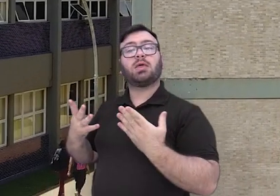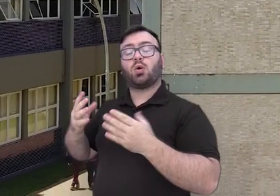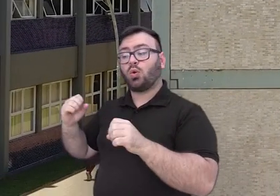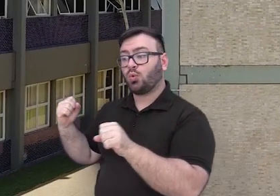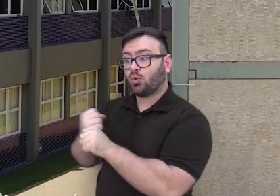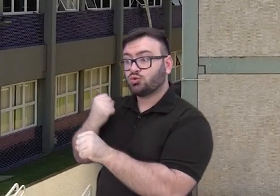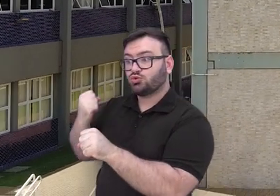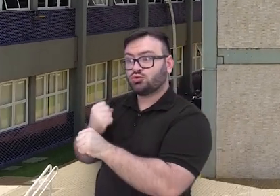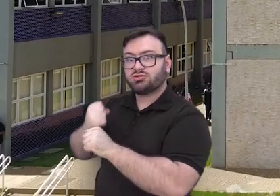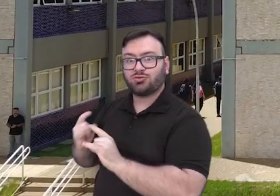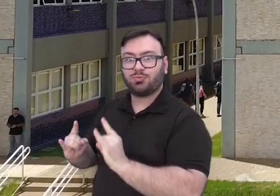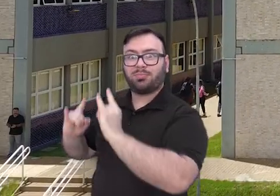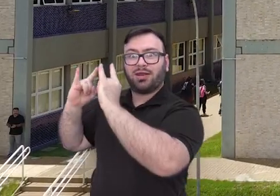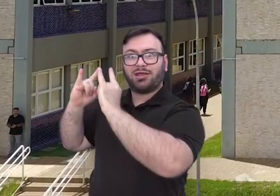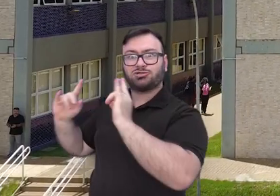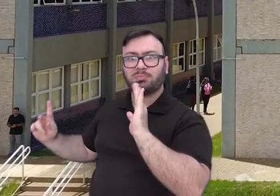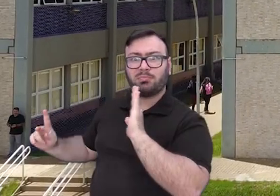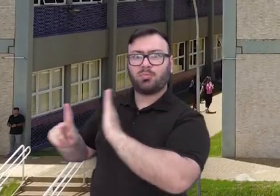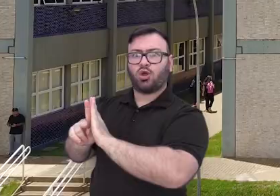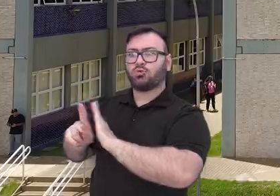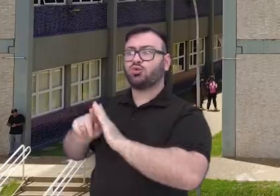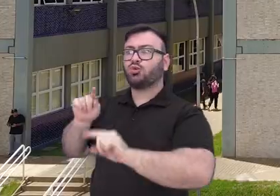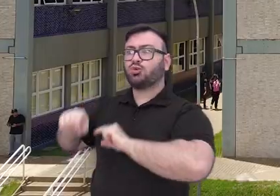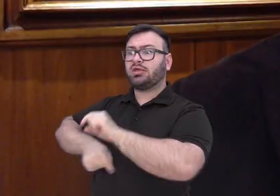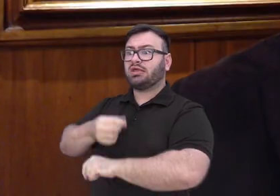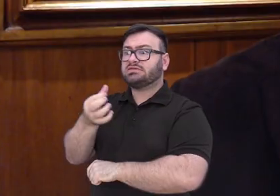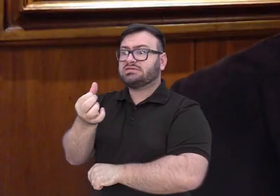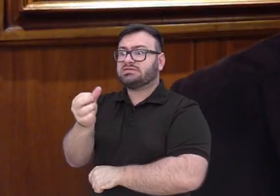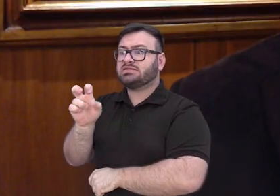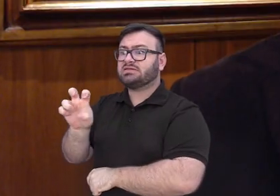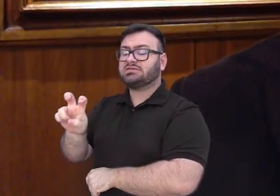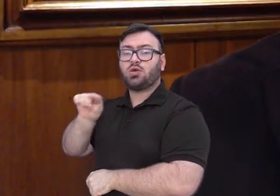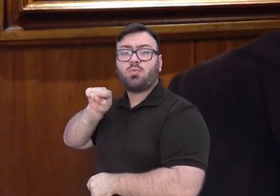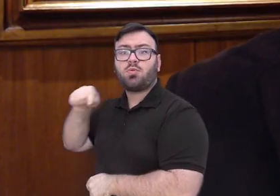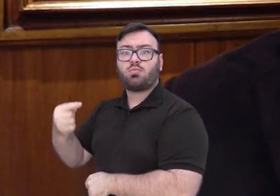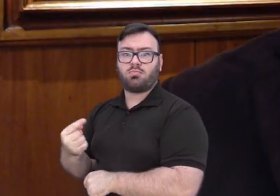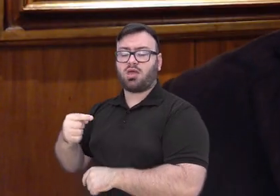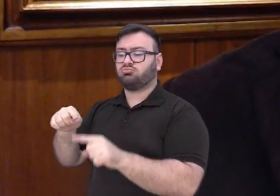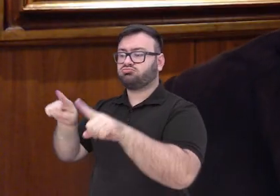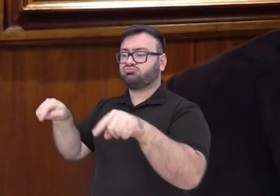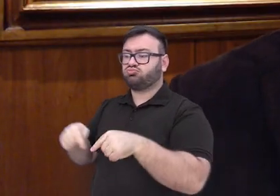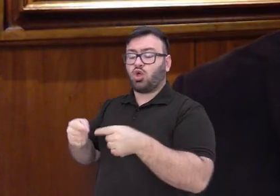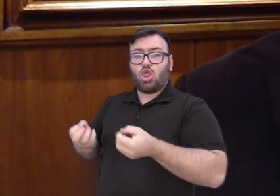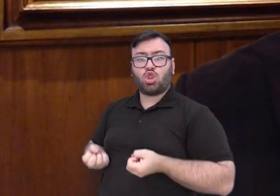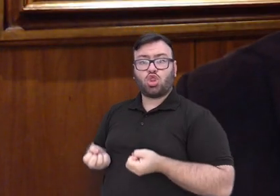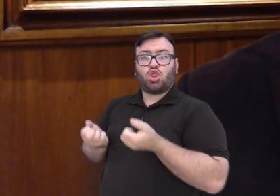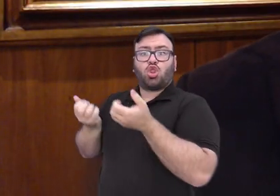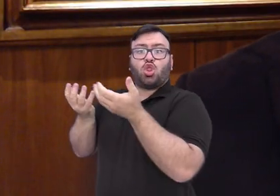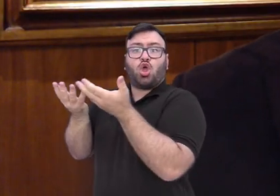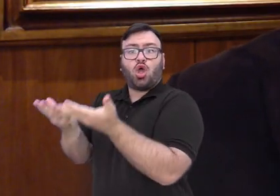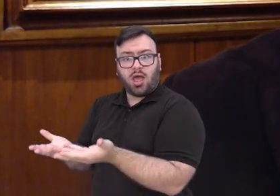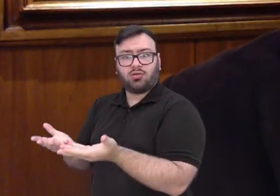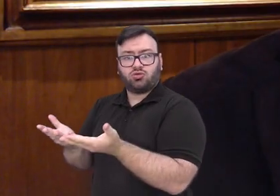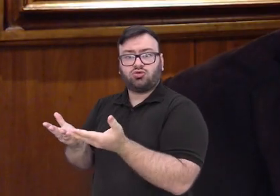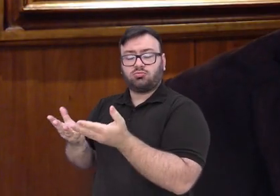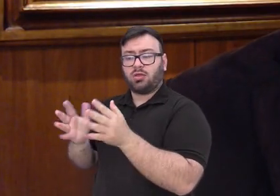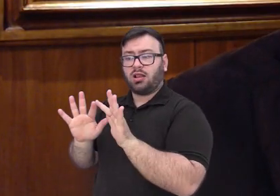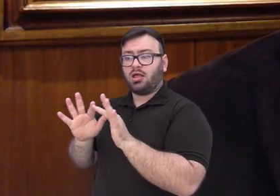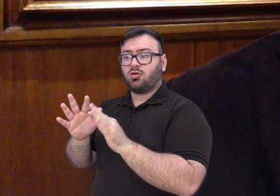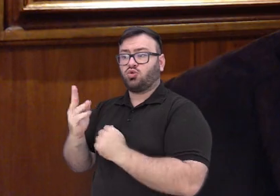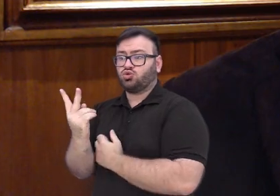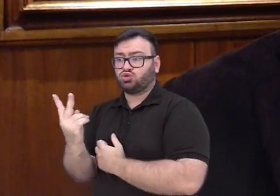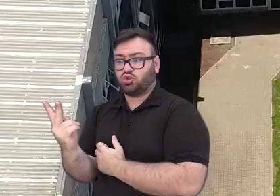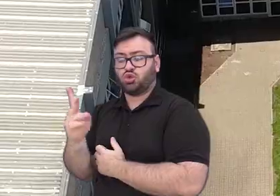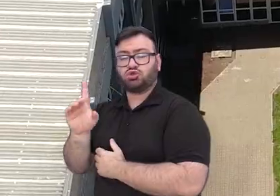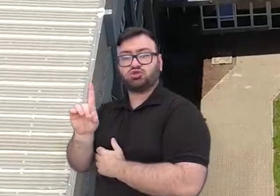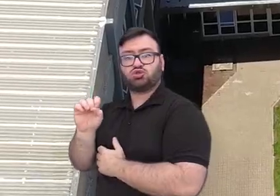estabelecido em área de cerca de 65 mil metros quadrados, doado pelo casal de beneméritos Donaduzzi.